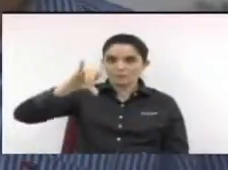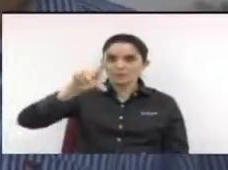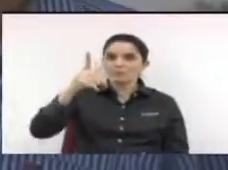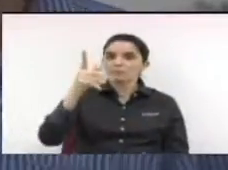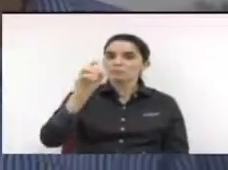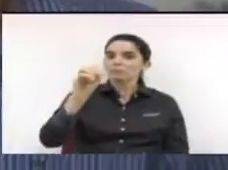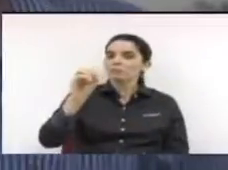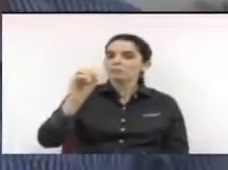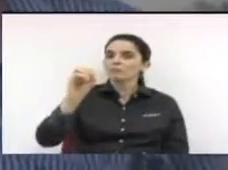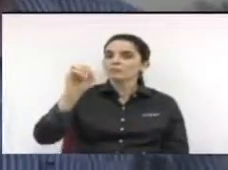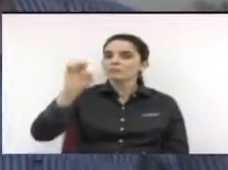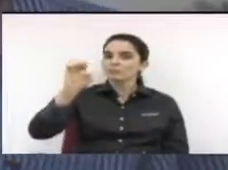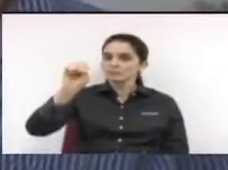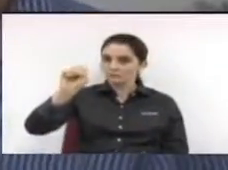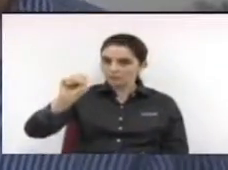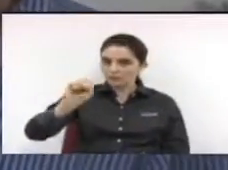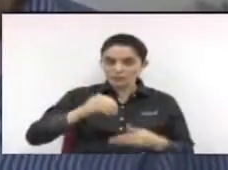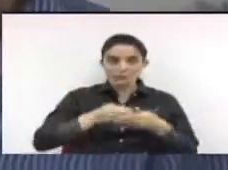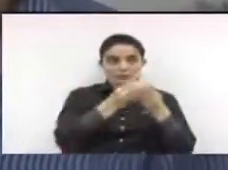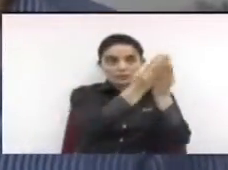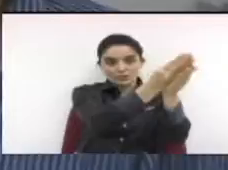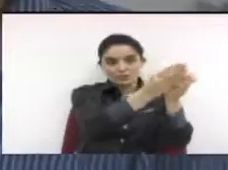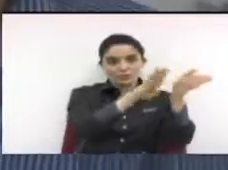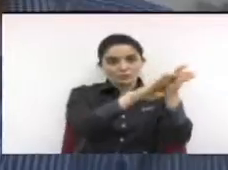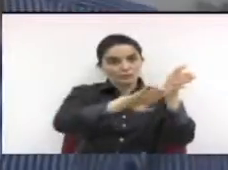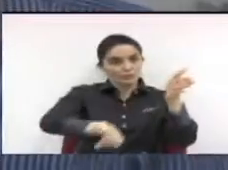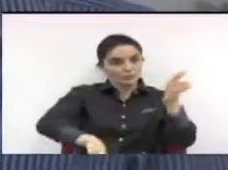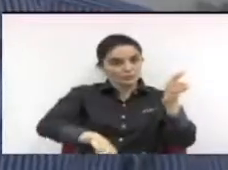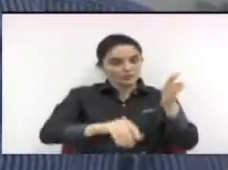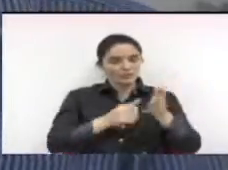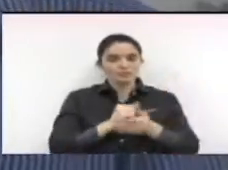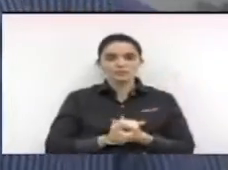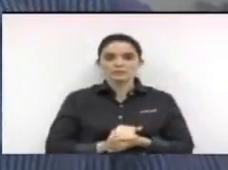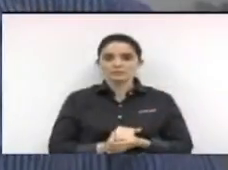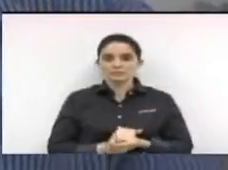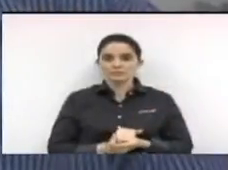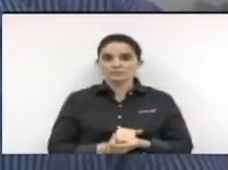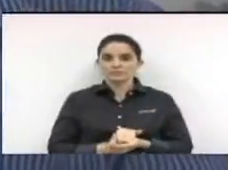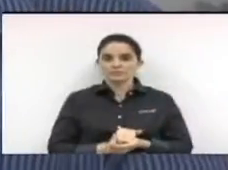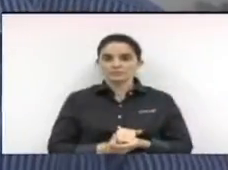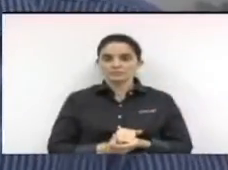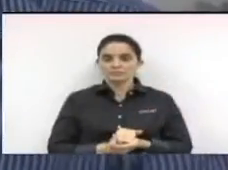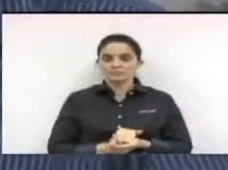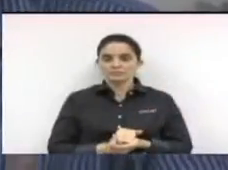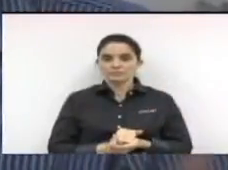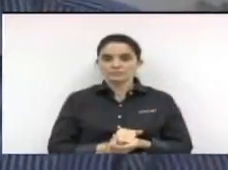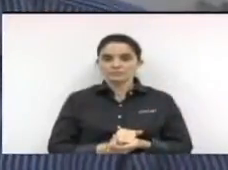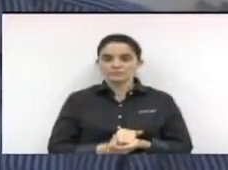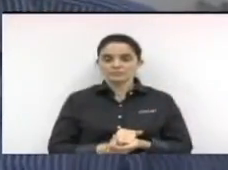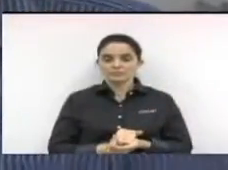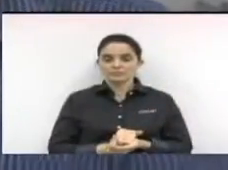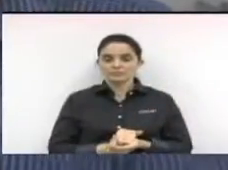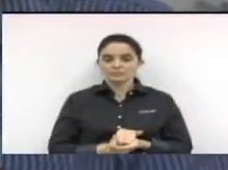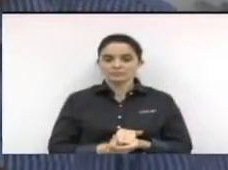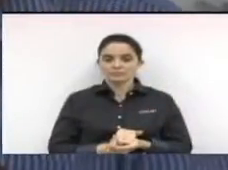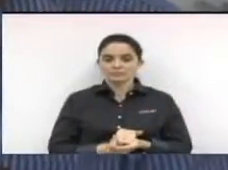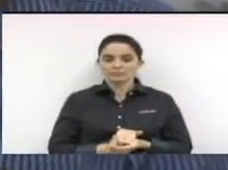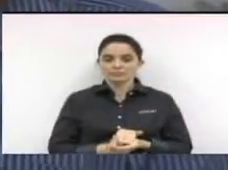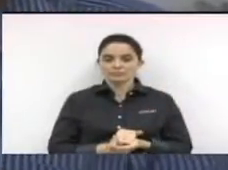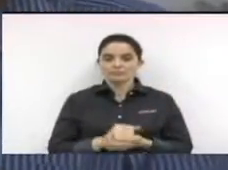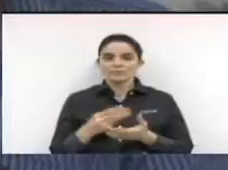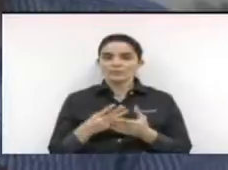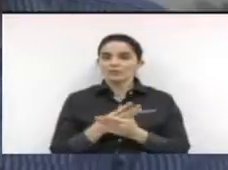nem a metade, e que o que devolve é somente a diferença do que empenhou, então, realmente, a Câmara tem, vamos dizer assim,